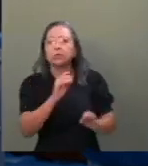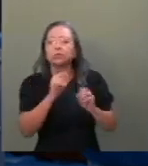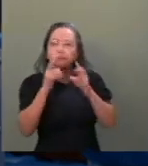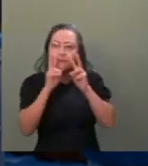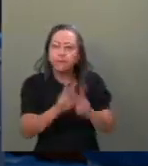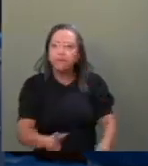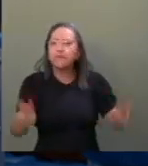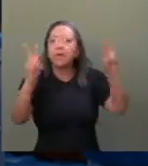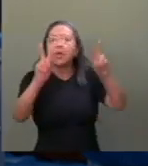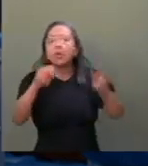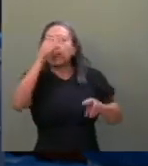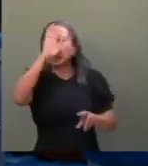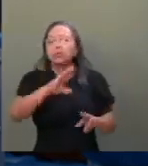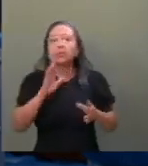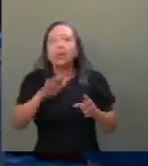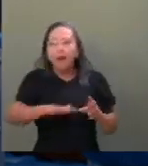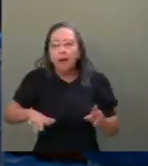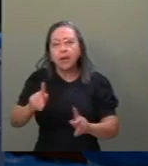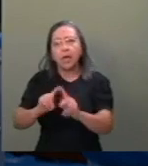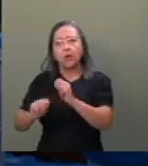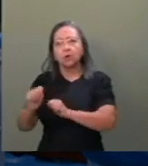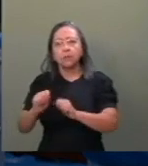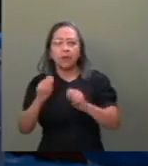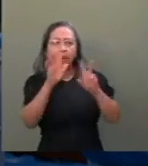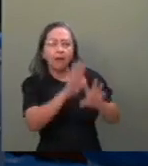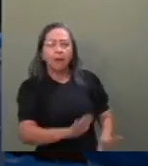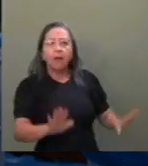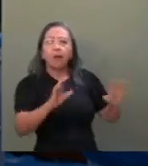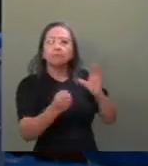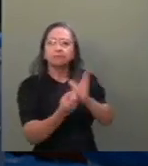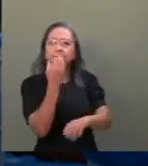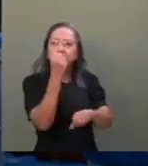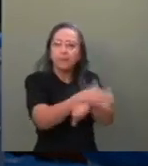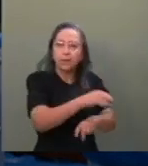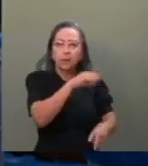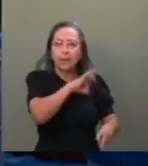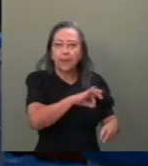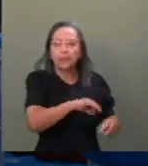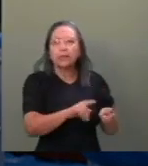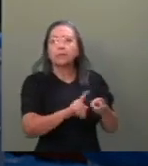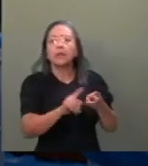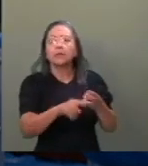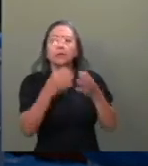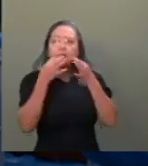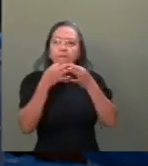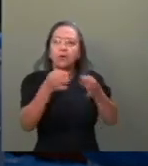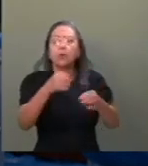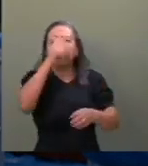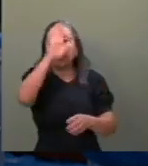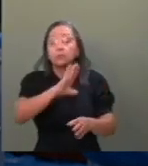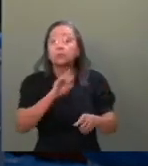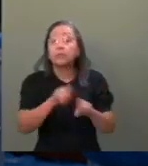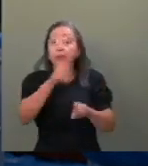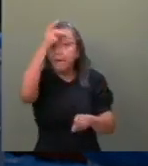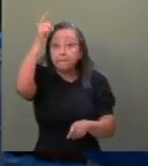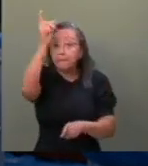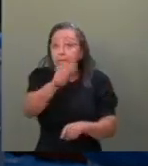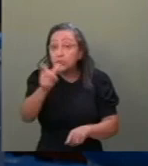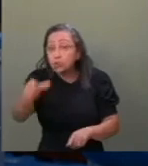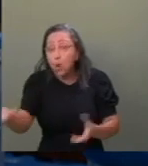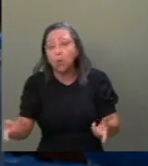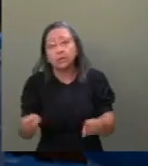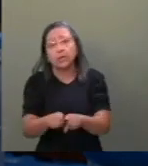o Brasil do ponto de vista da economia, do ponto de vista da geração de emprego e renda, de olhar o Brasil do ponto de vista das pessoas, das